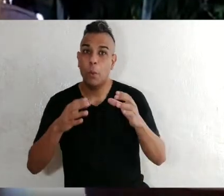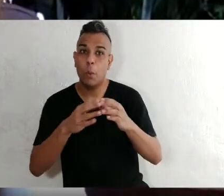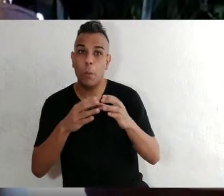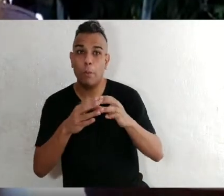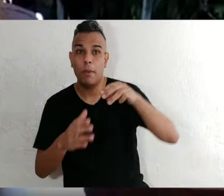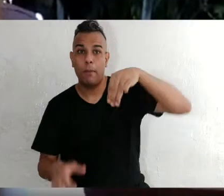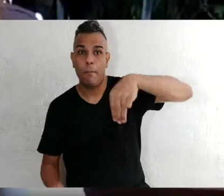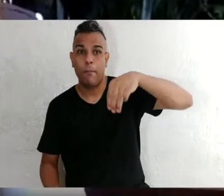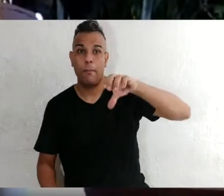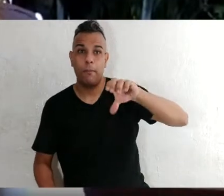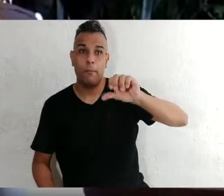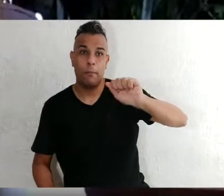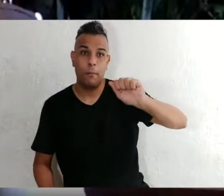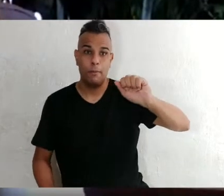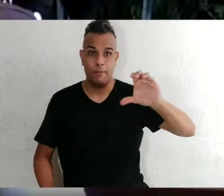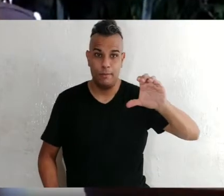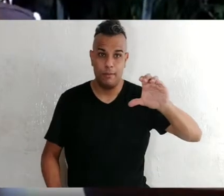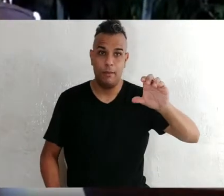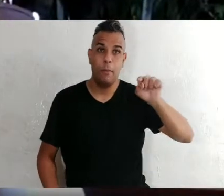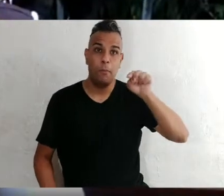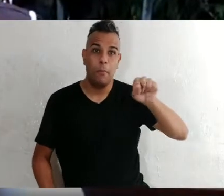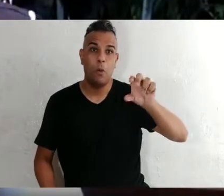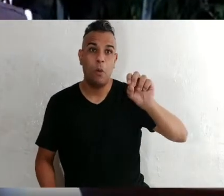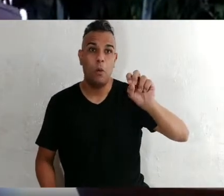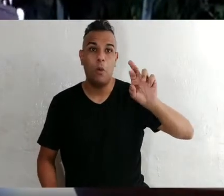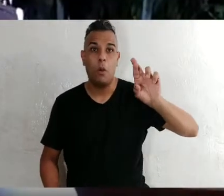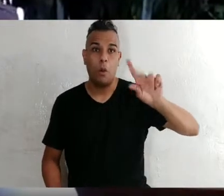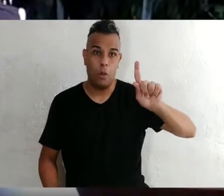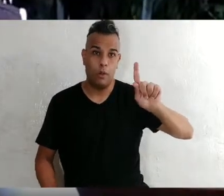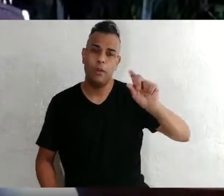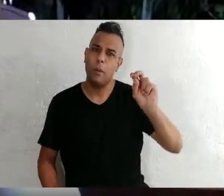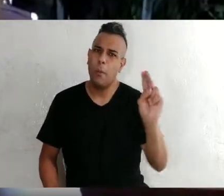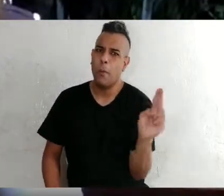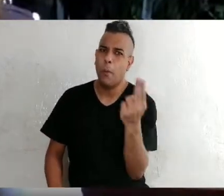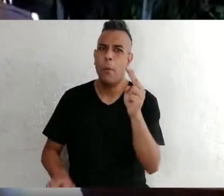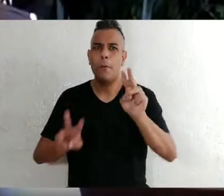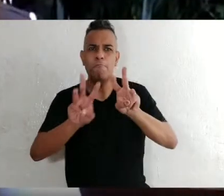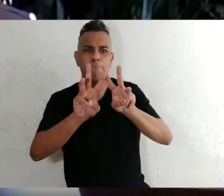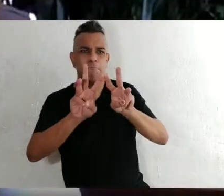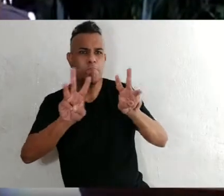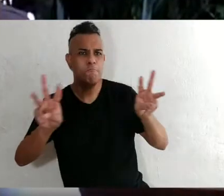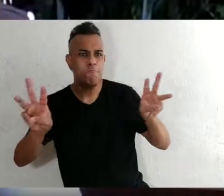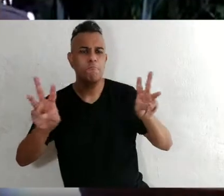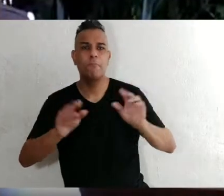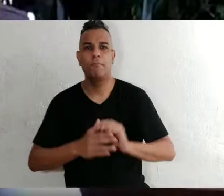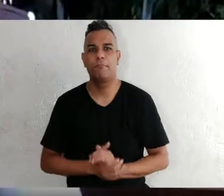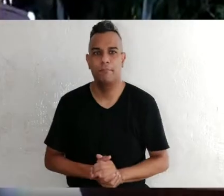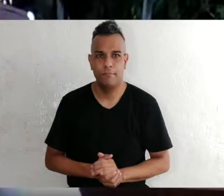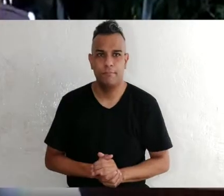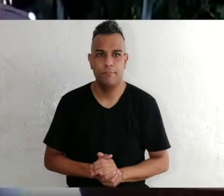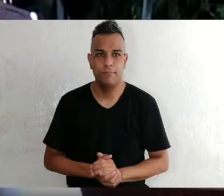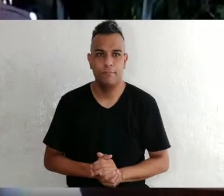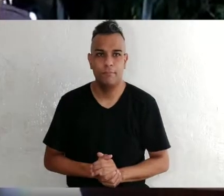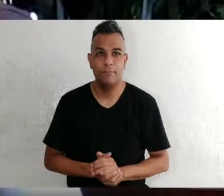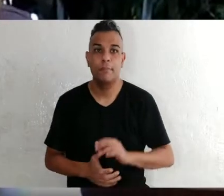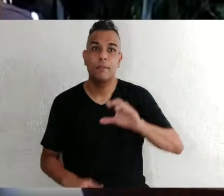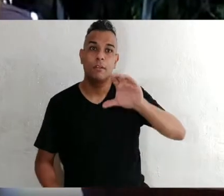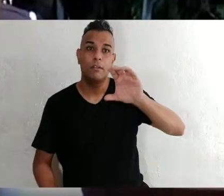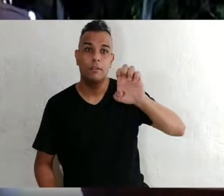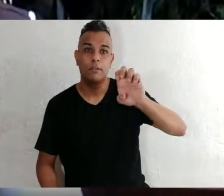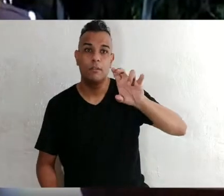grupo mccac.org, ou do site da Fundação CCERJ, que é